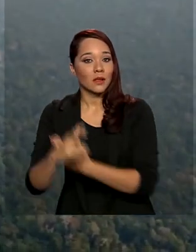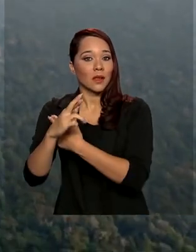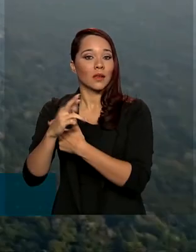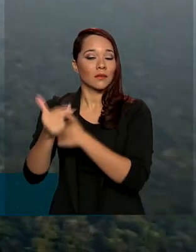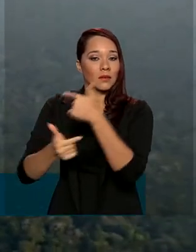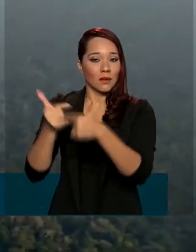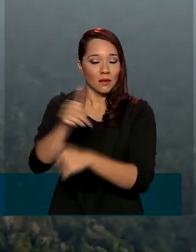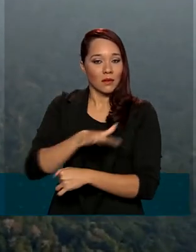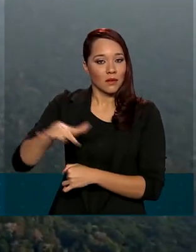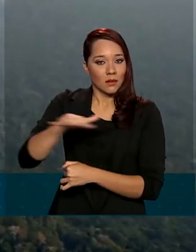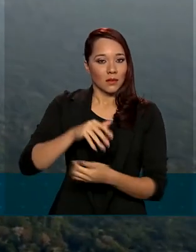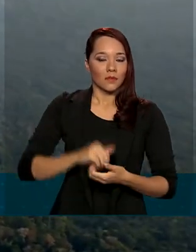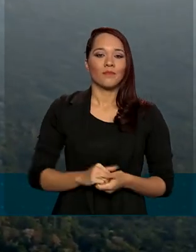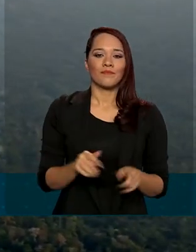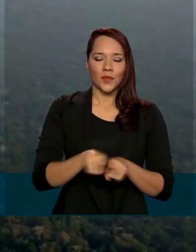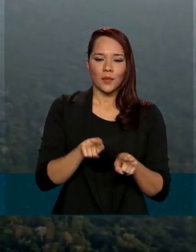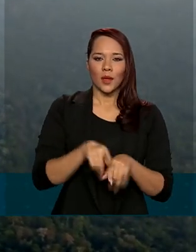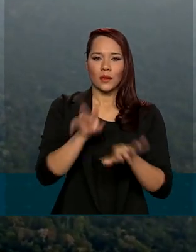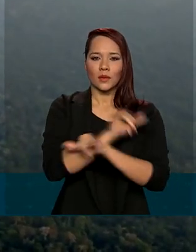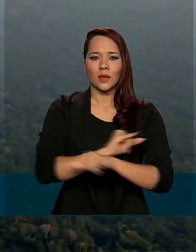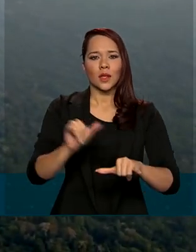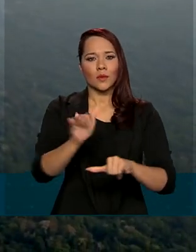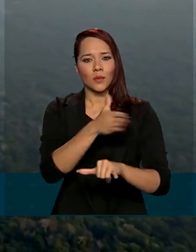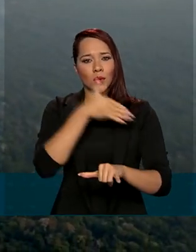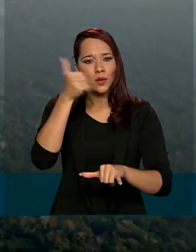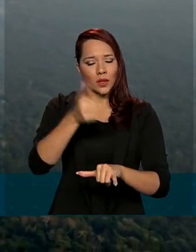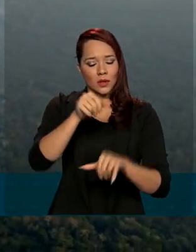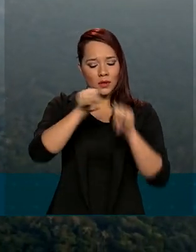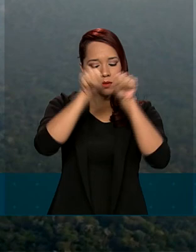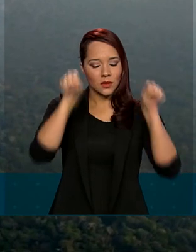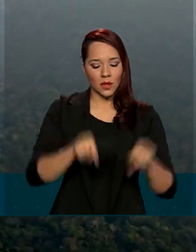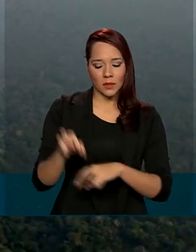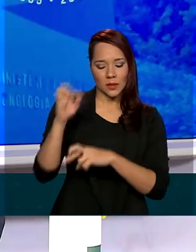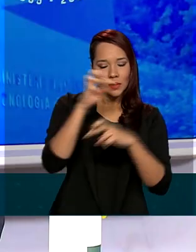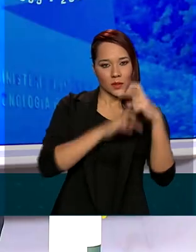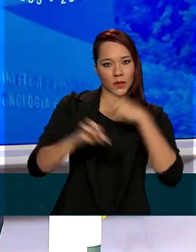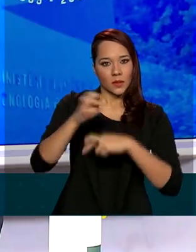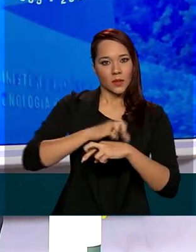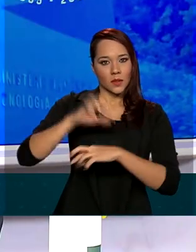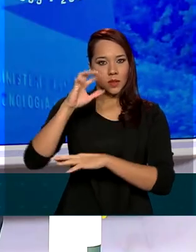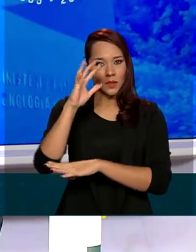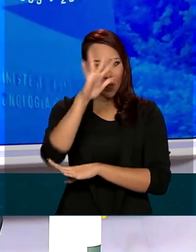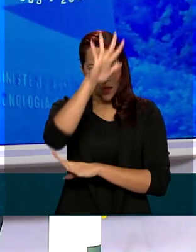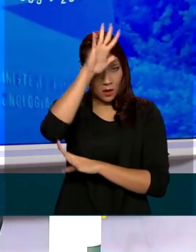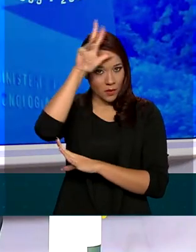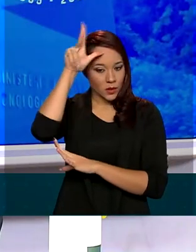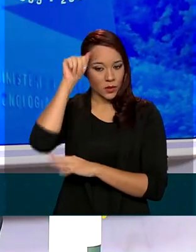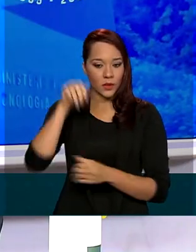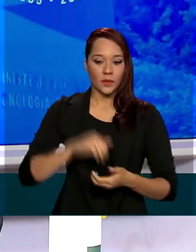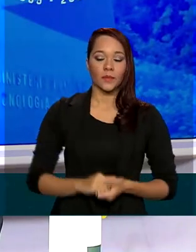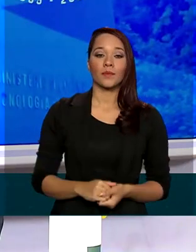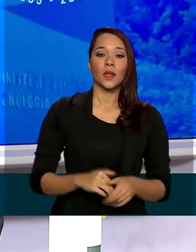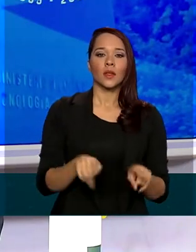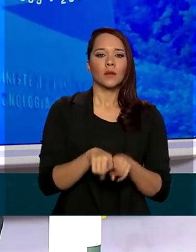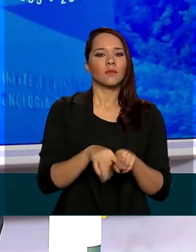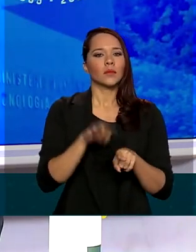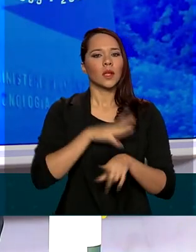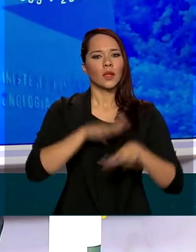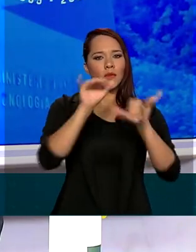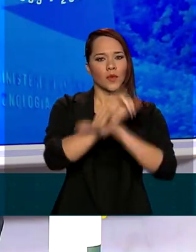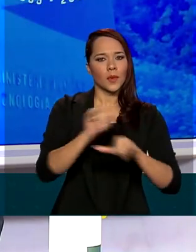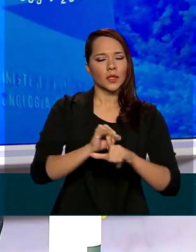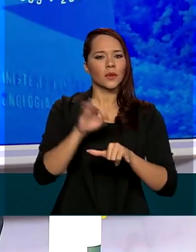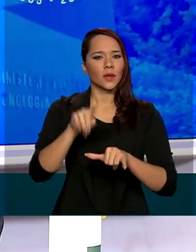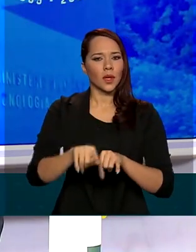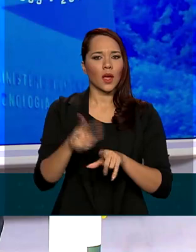Foram anunciadas ainda melhorias nos sistemas de monitoramento da Amazônia. Passamos também a utilizar dados Sentinel-1, que é radar,